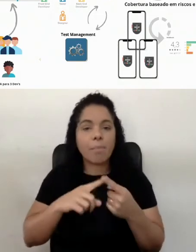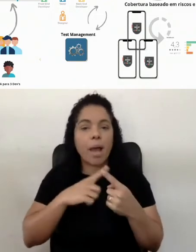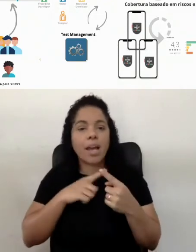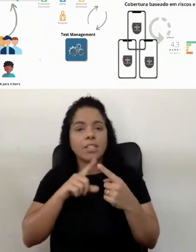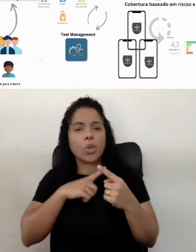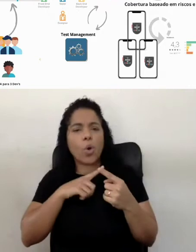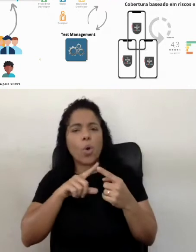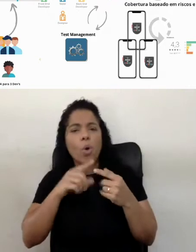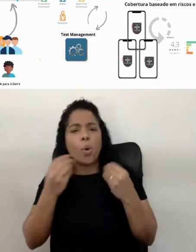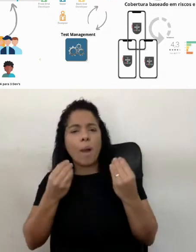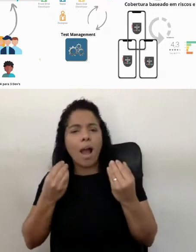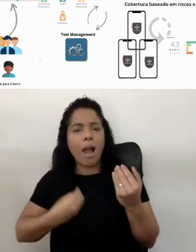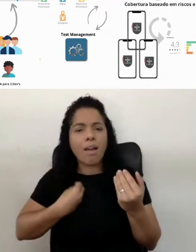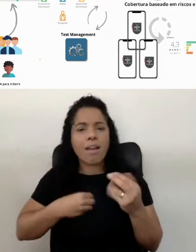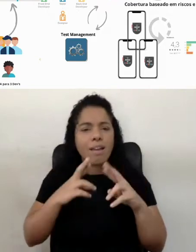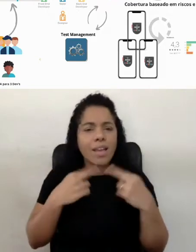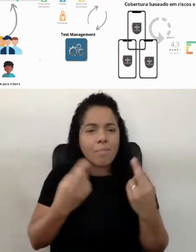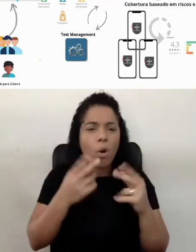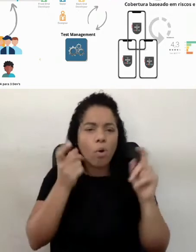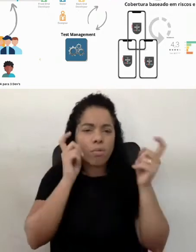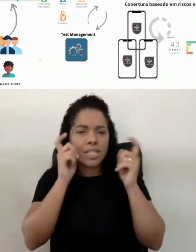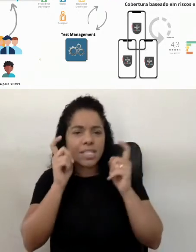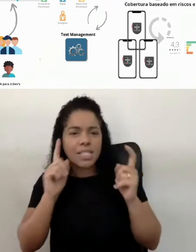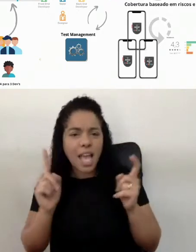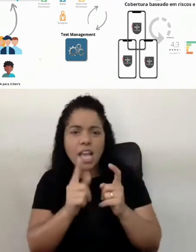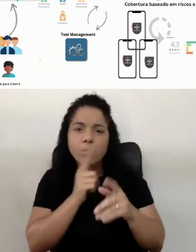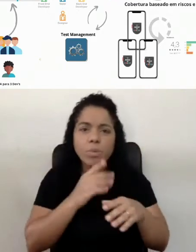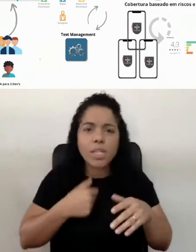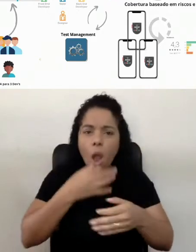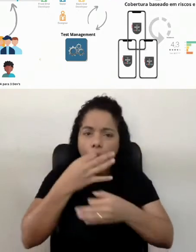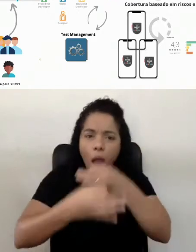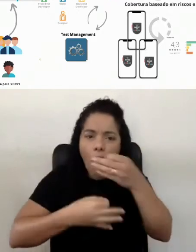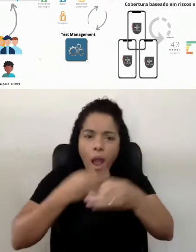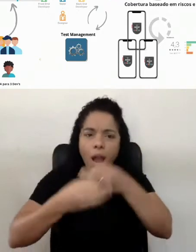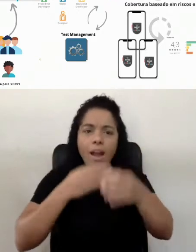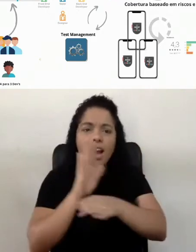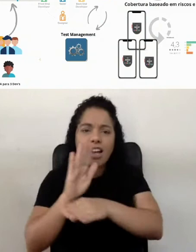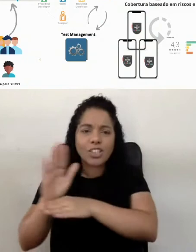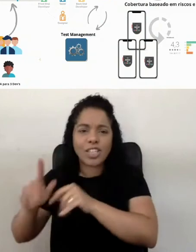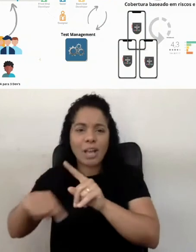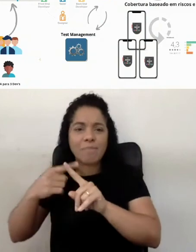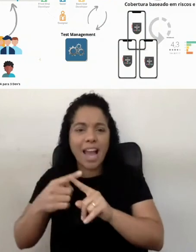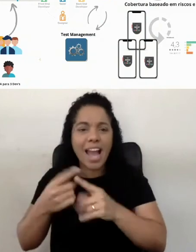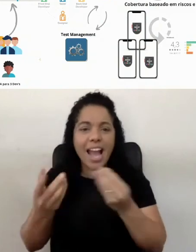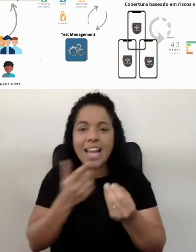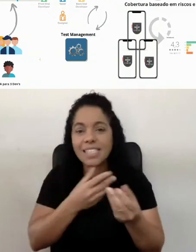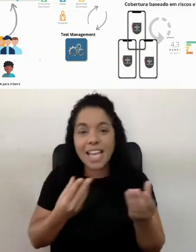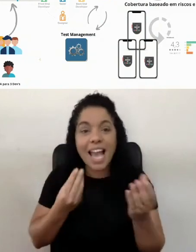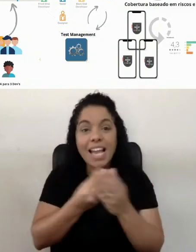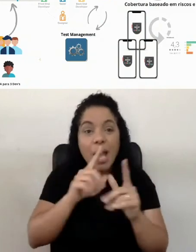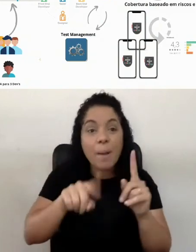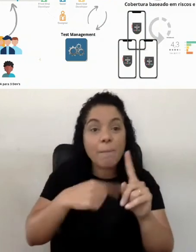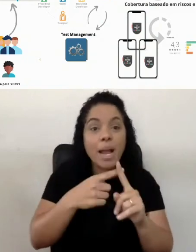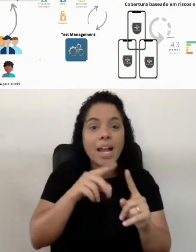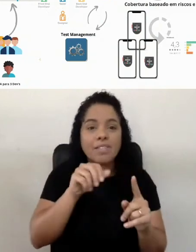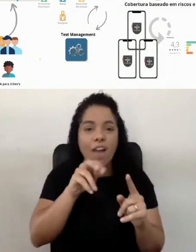e aí eu ser mais colaborativo, e de fato a gente conseguir agregar mais valor no produto, ao invés